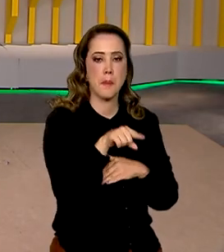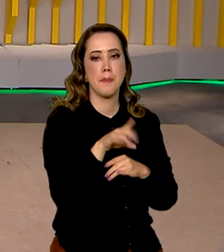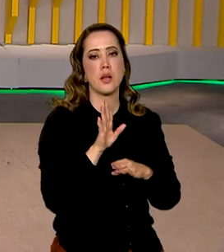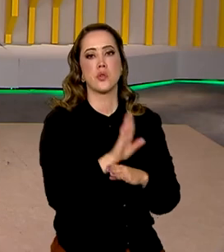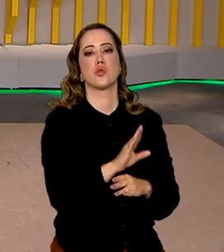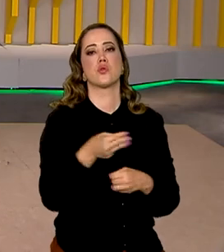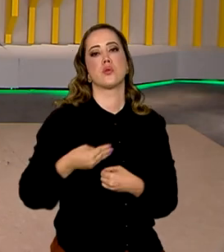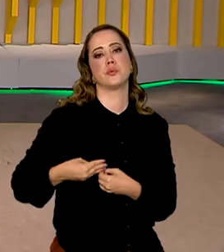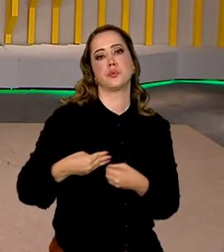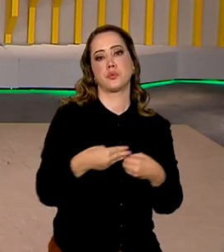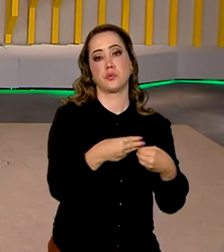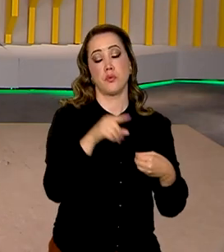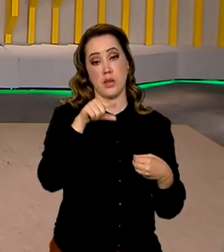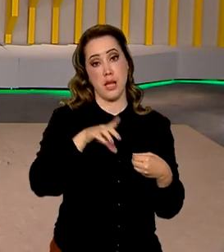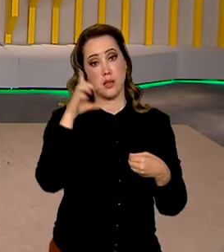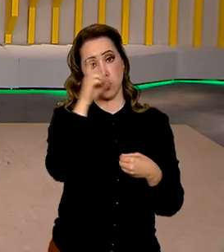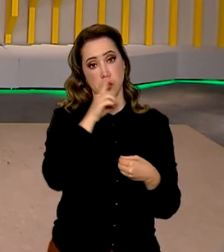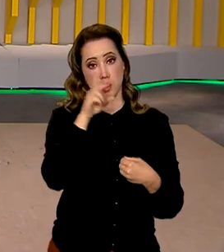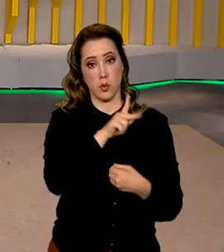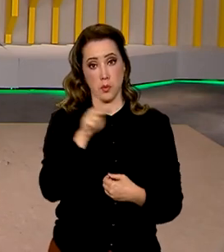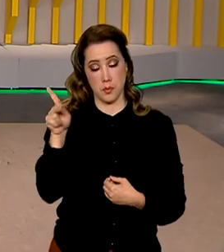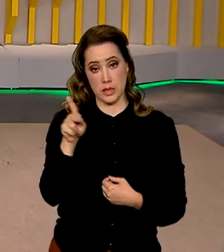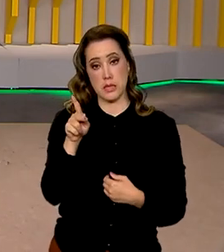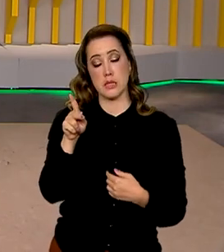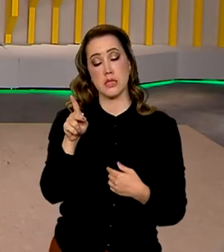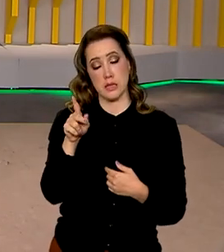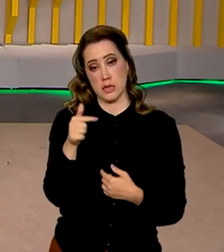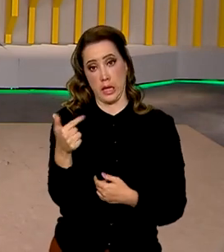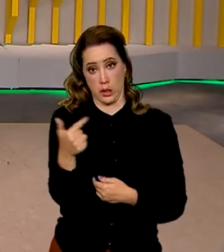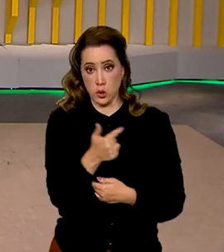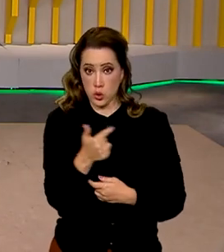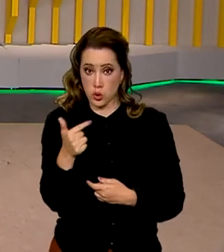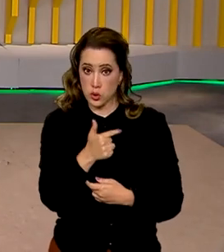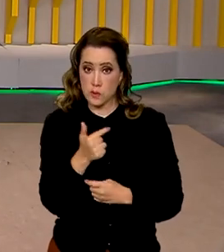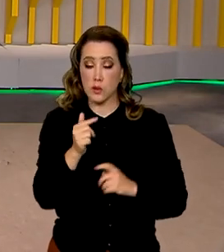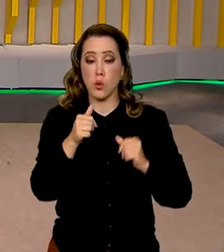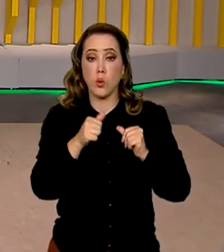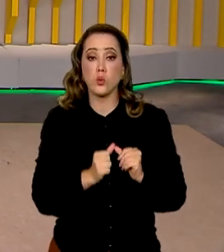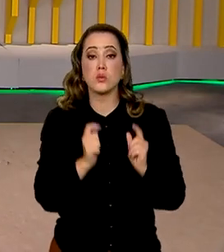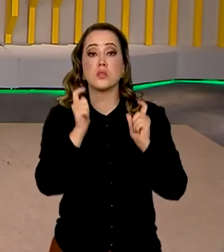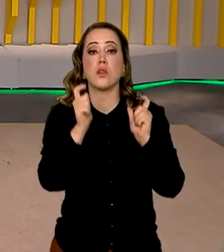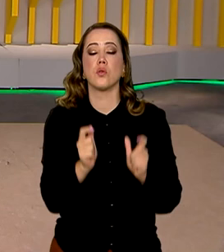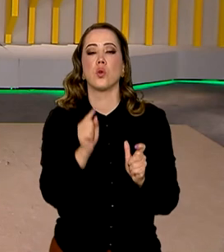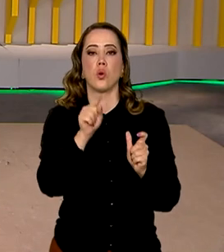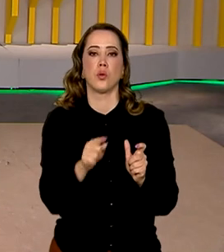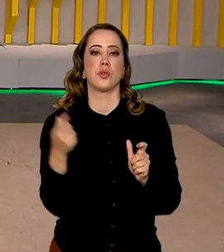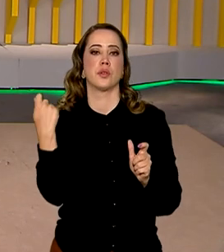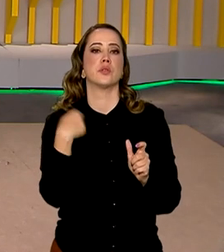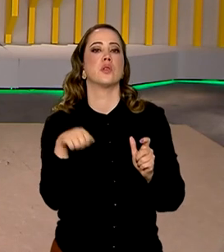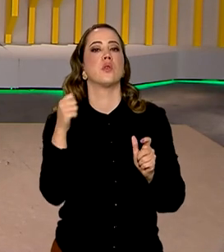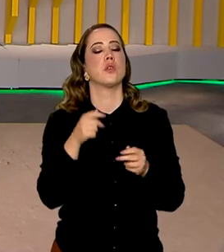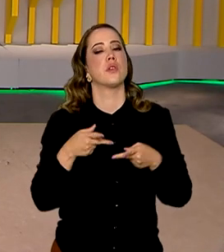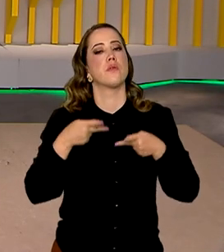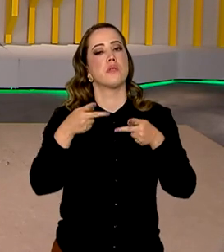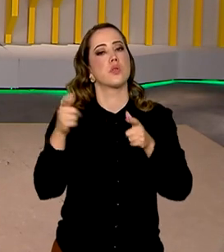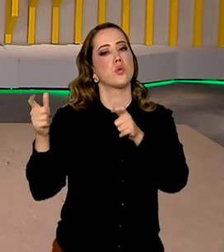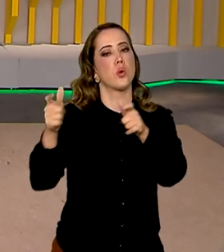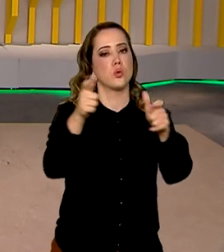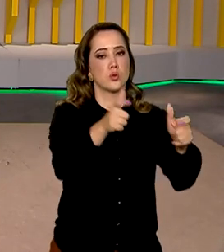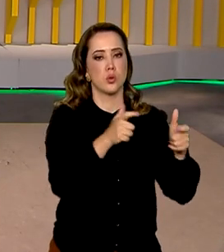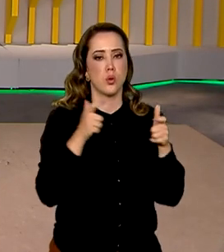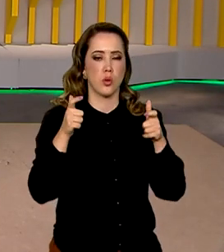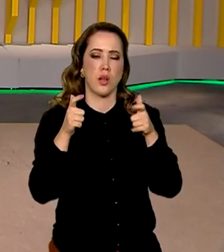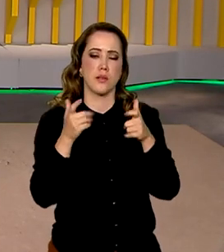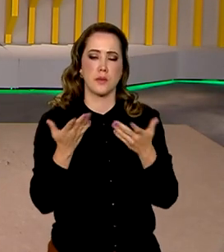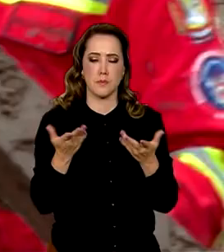municípios. Nesse domingo, o presidente em exercício, Geraldo Alckmin, esteve lá no Rio Grande do Sul e visitou os locais que